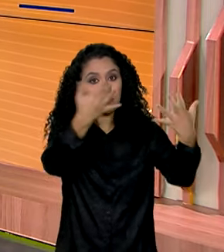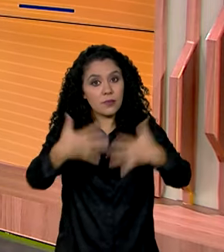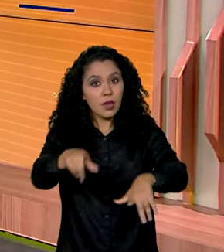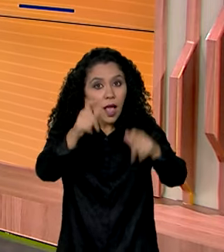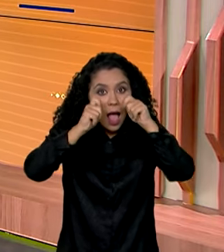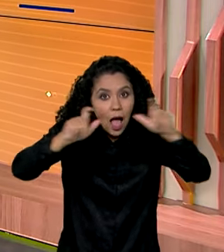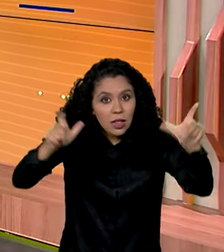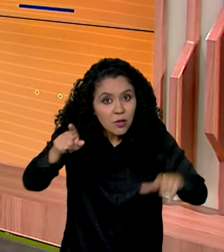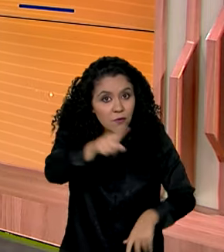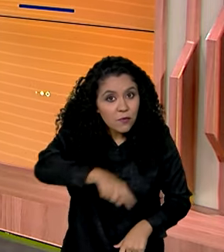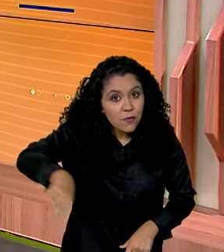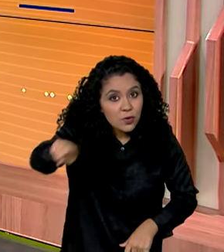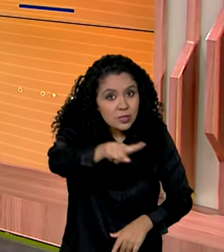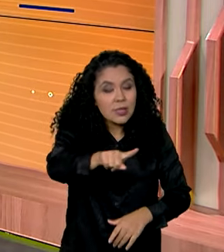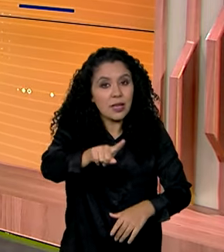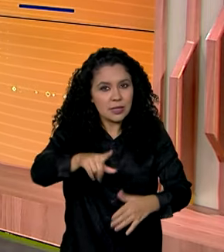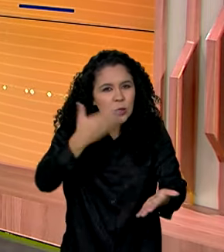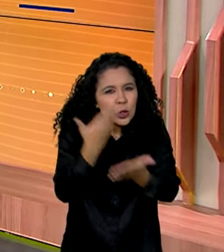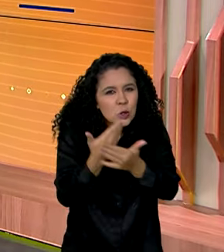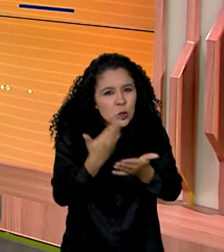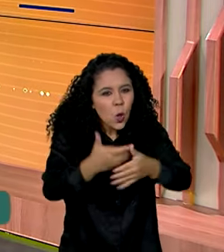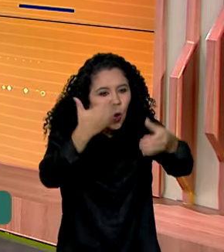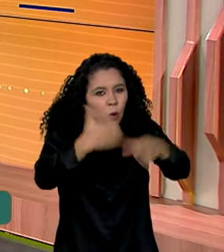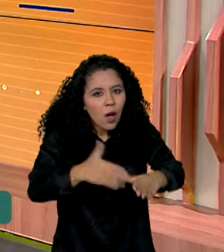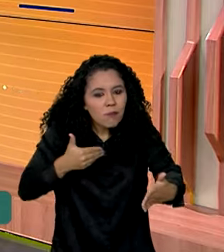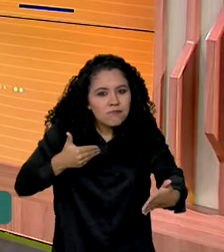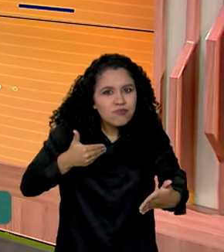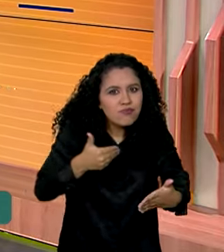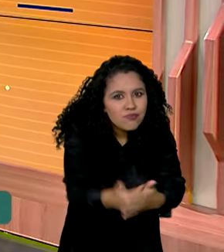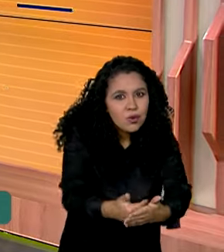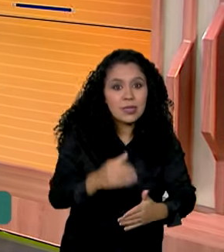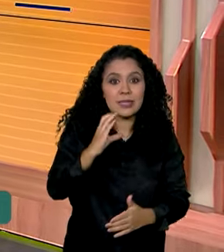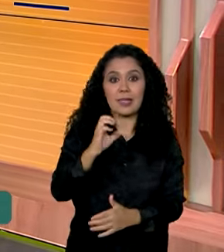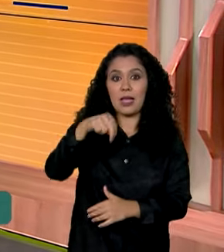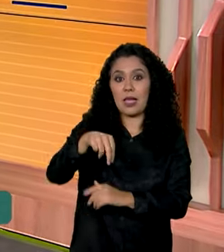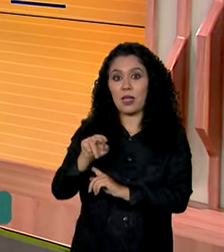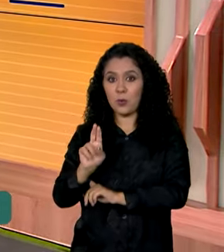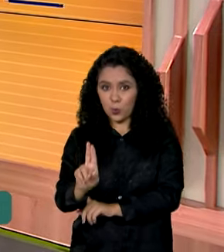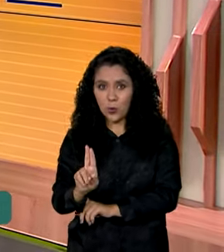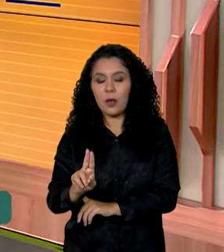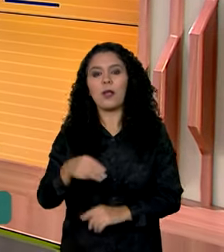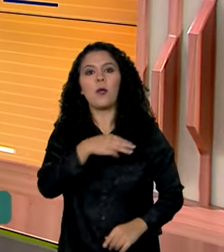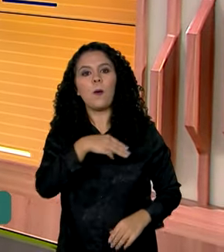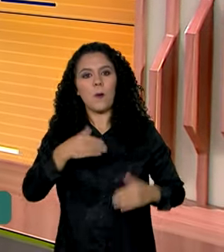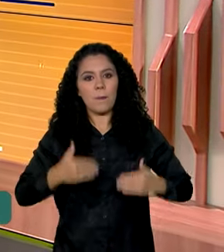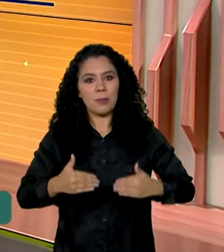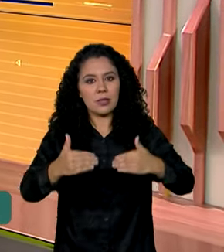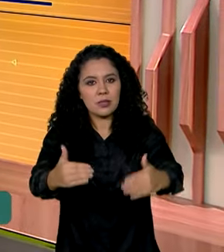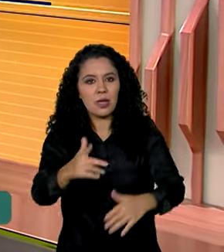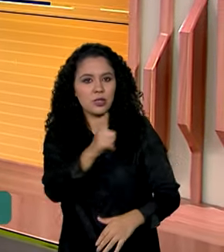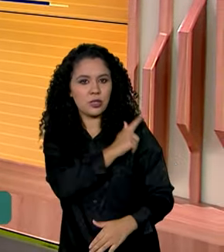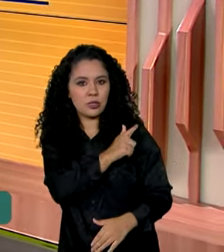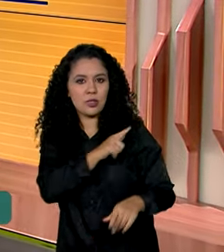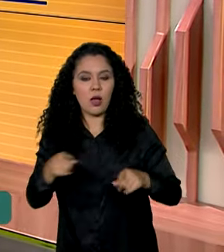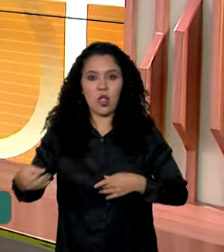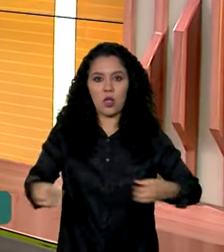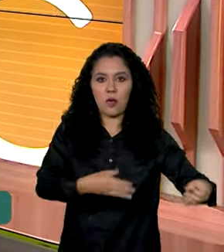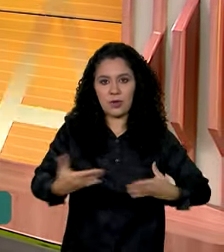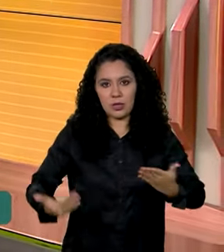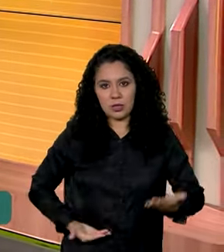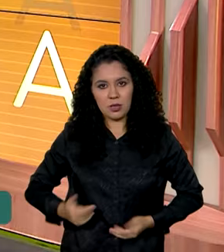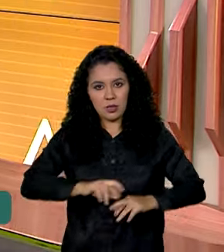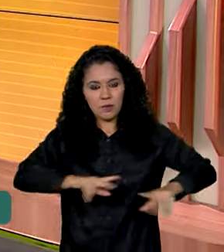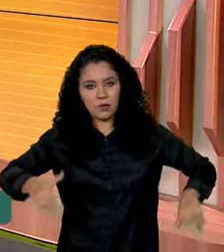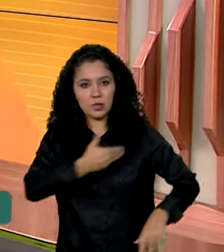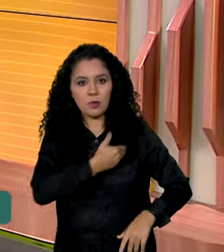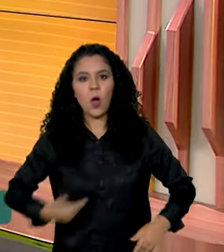concurseiros, falta pouco para o concurso público nacional unificado. O Ministério da Gestão e da Inovação em Serviços Públicos